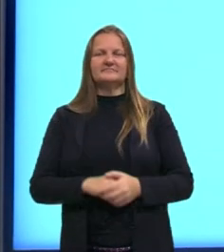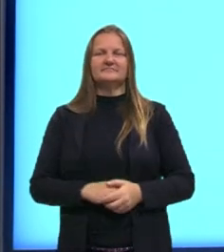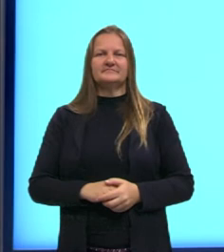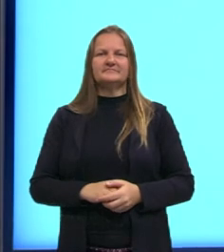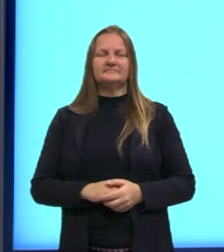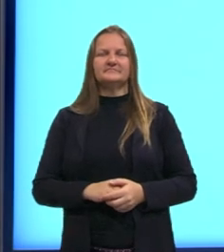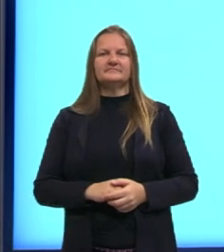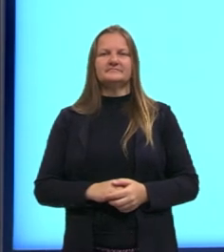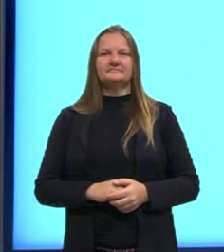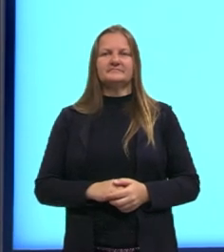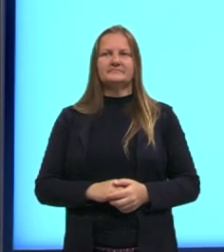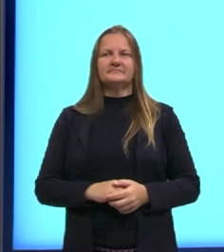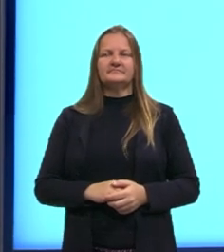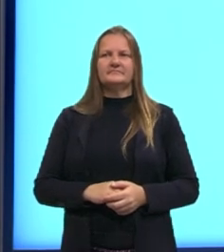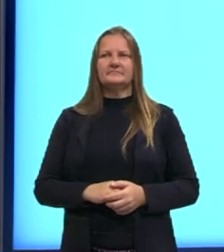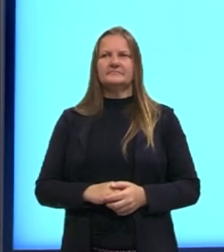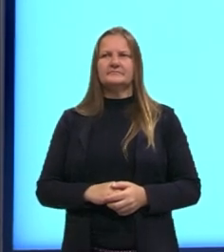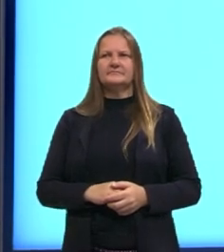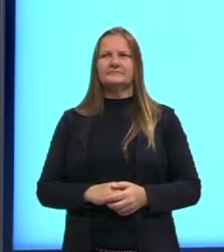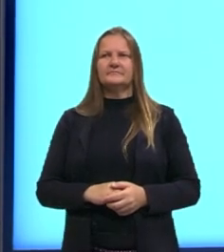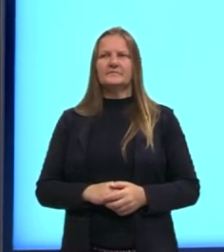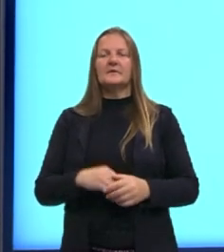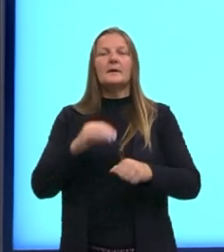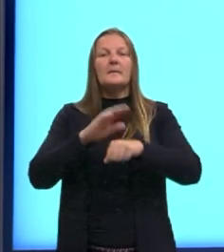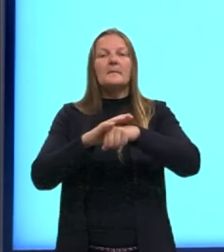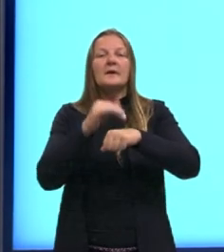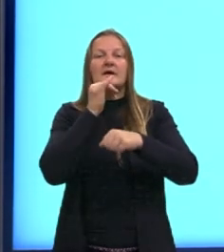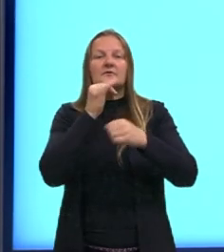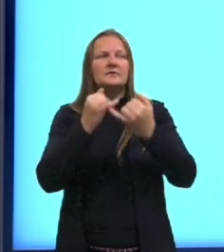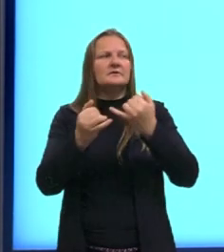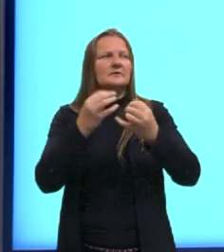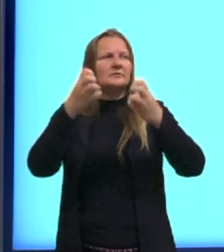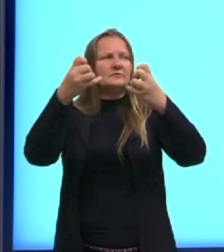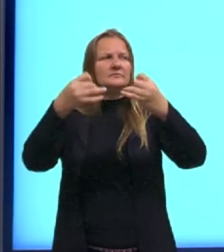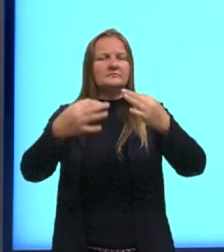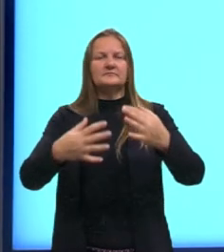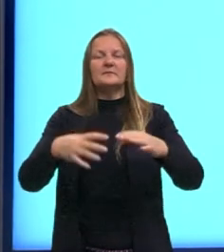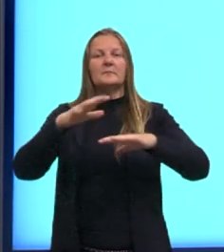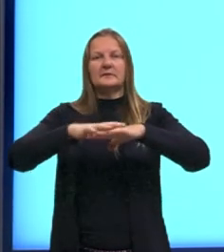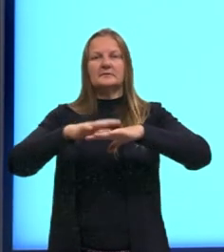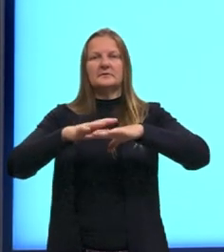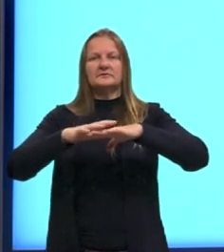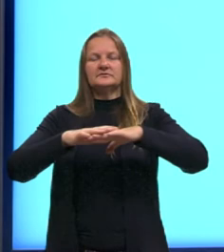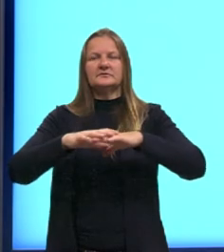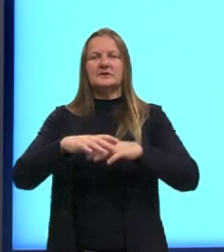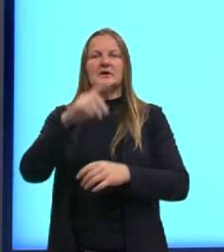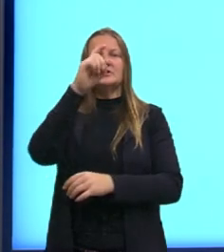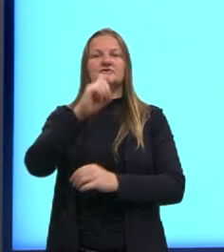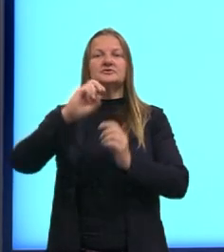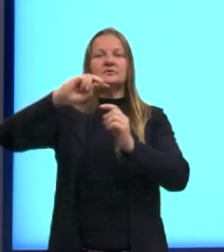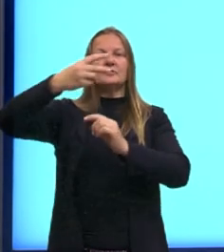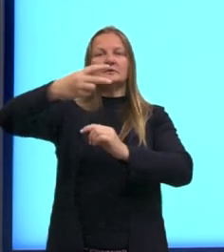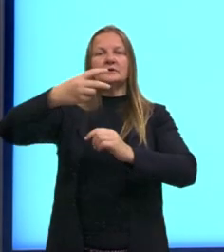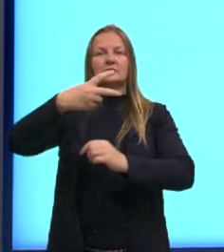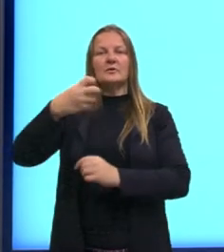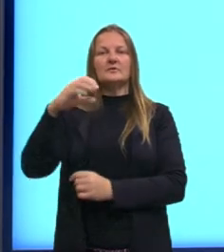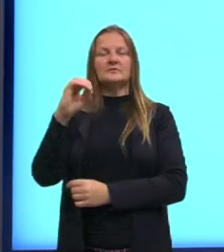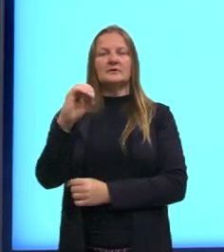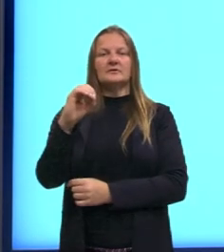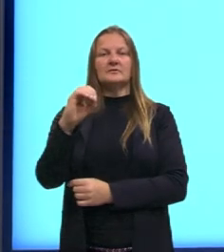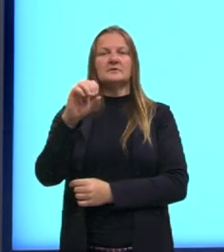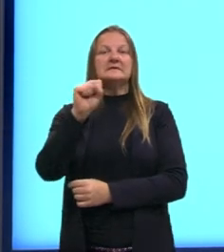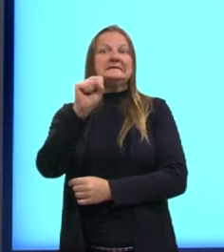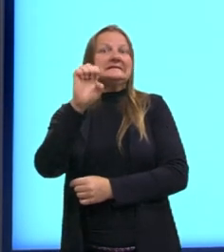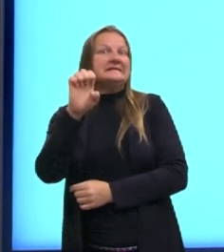verdadeira. Mais um exemplinho, então, relacionado à matemática. X ao quadrado é igual a zero, C